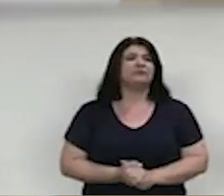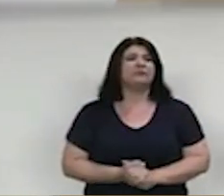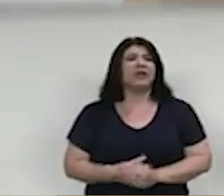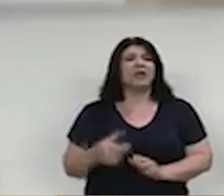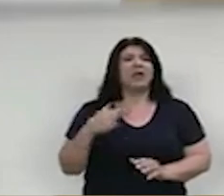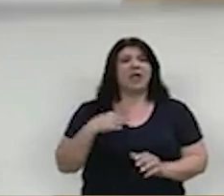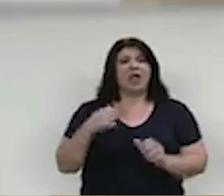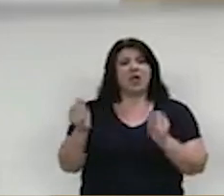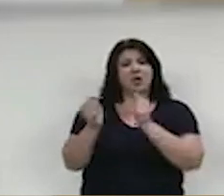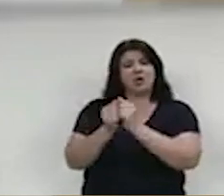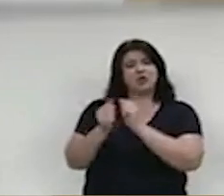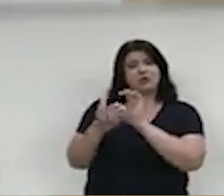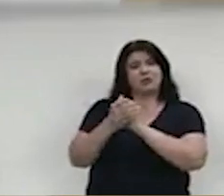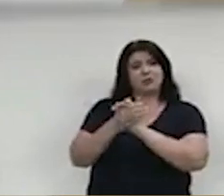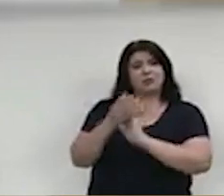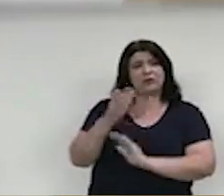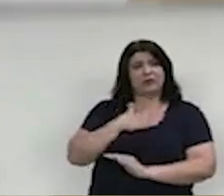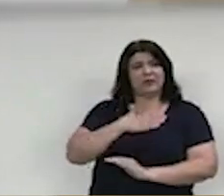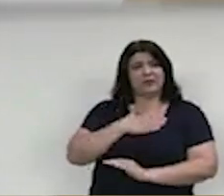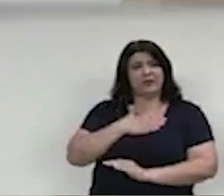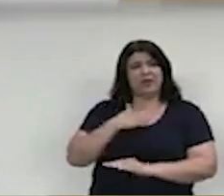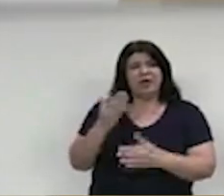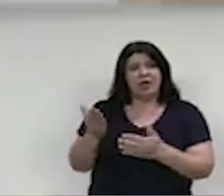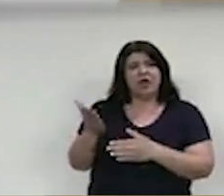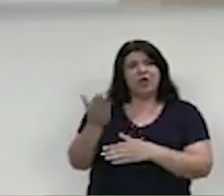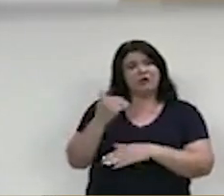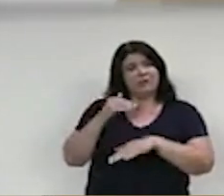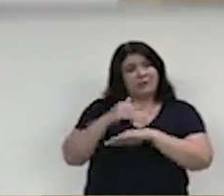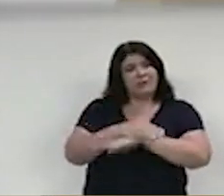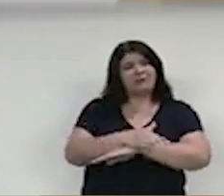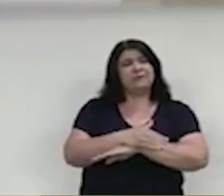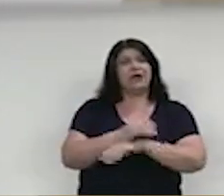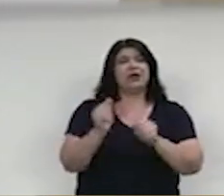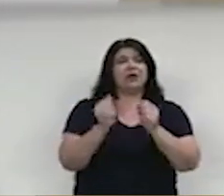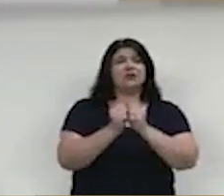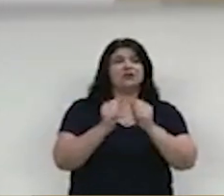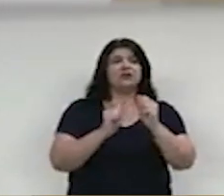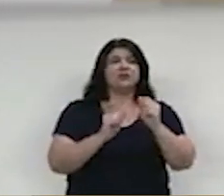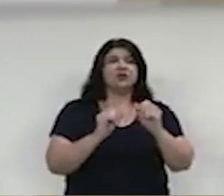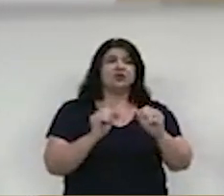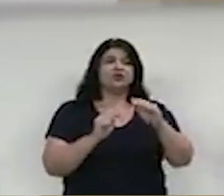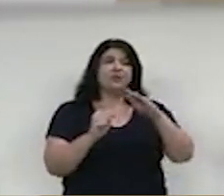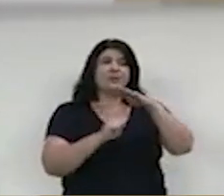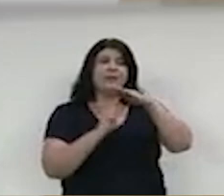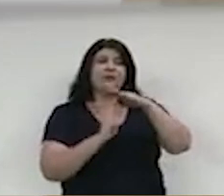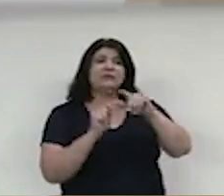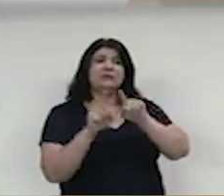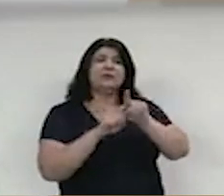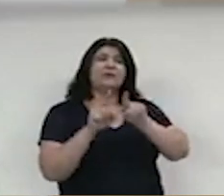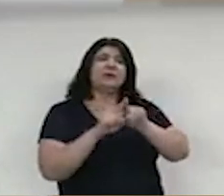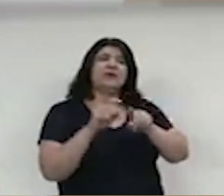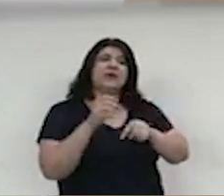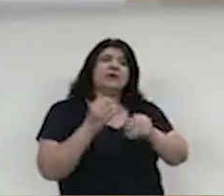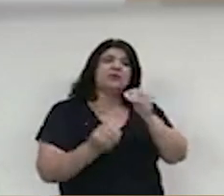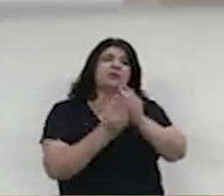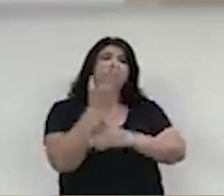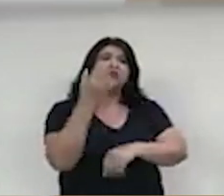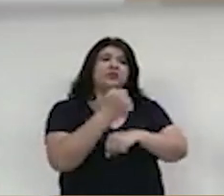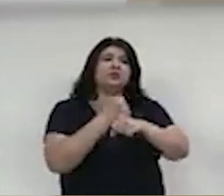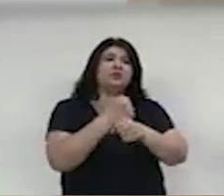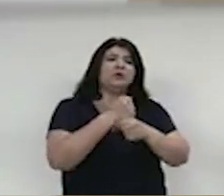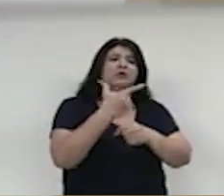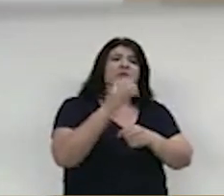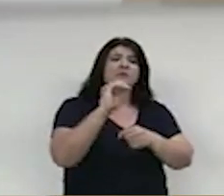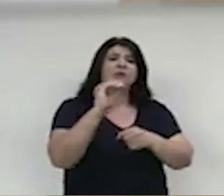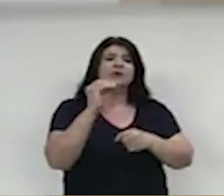Janaína Balares convidamos este amigo para participar de uma associação de servidores que havia ajudado a criar em 2016. Depois de